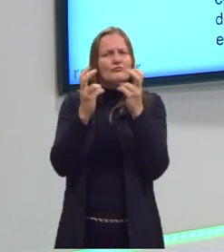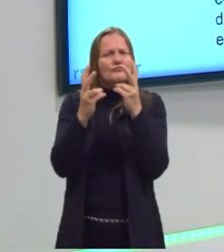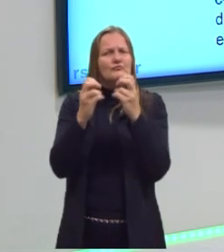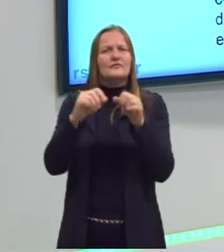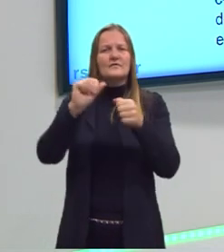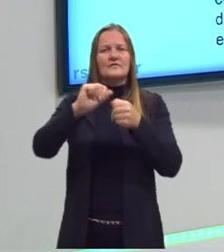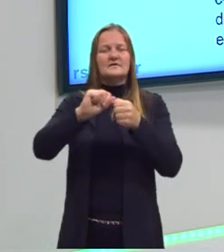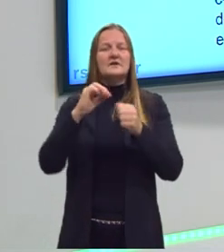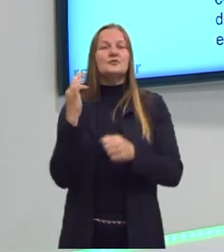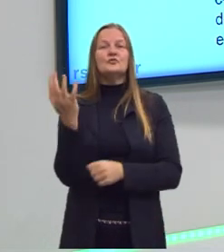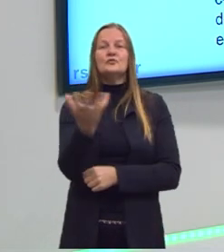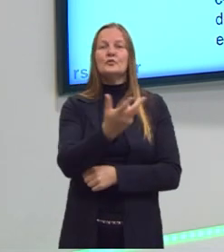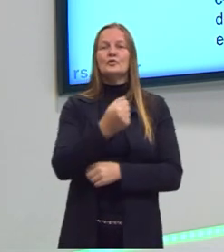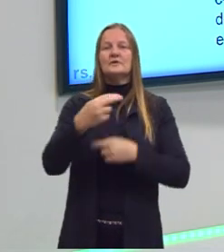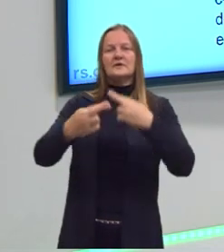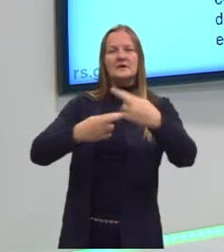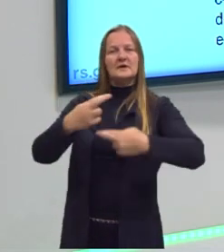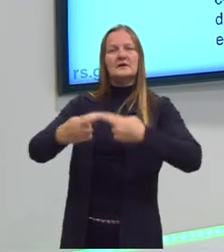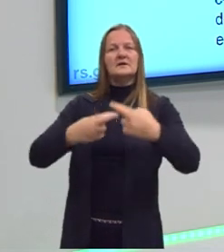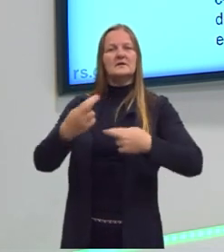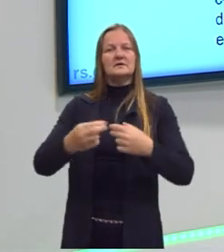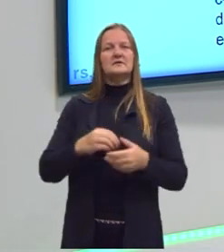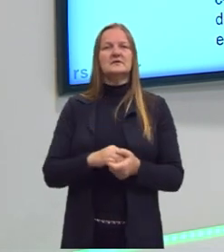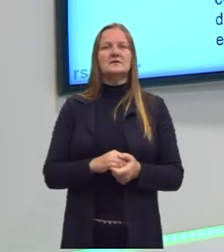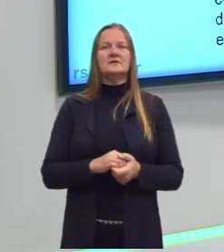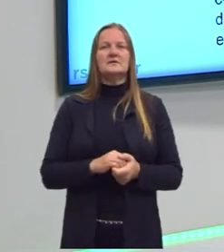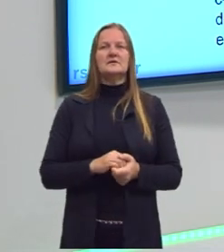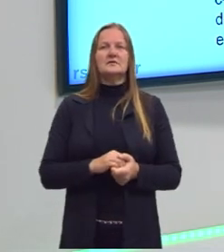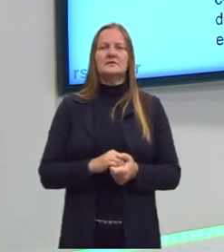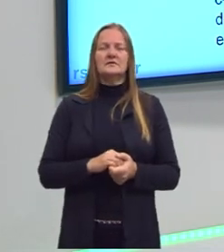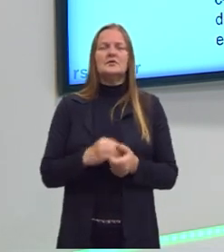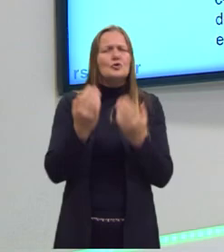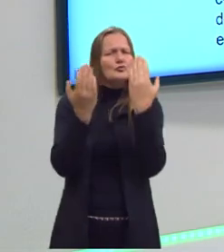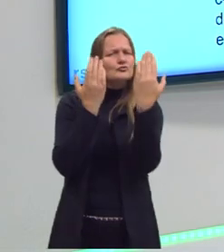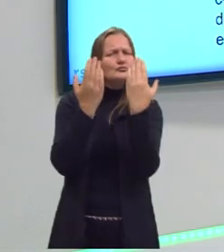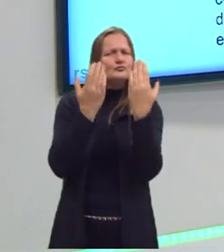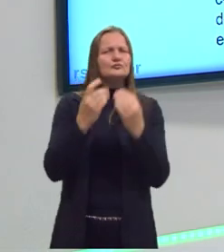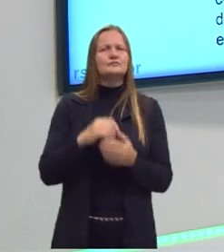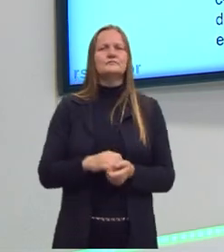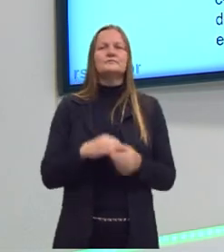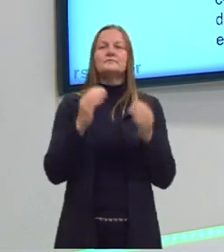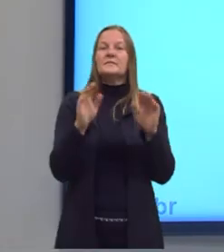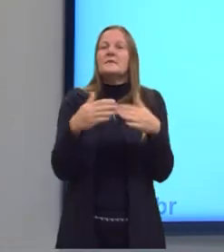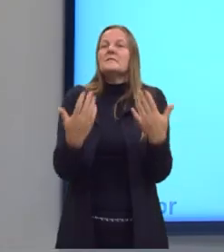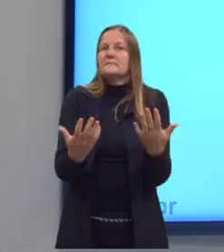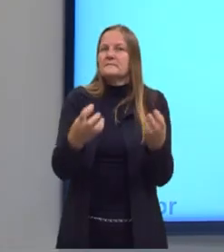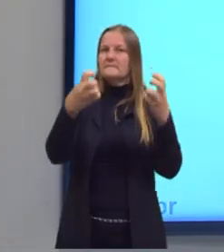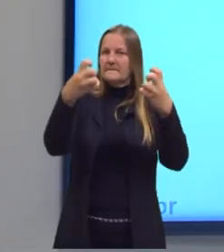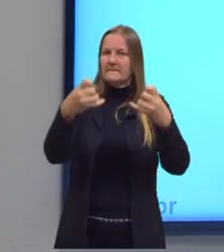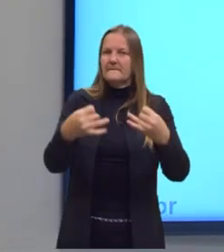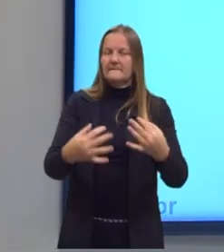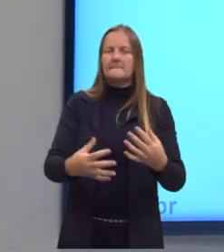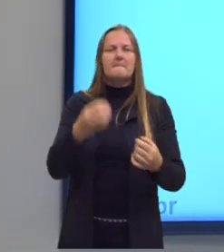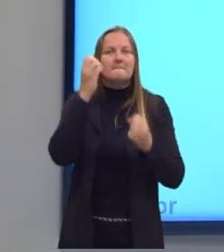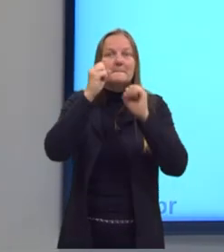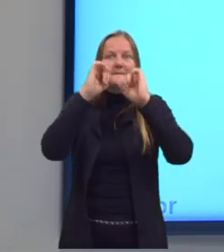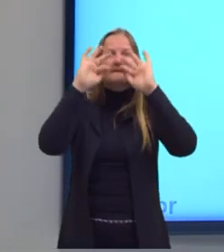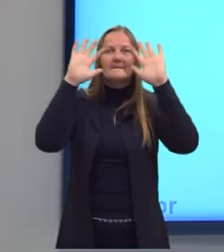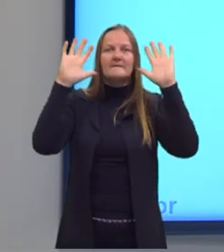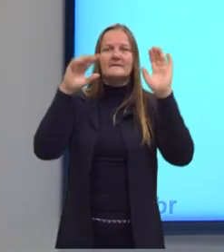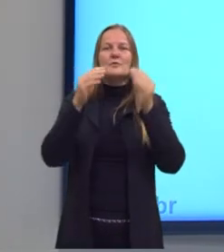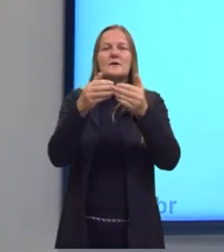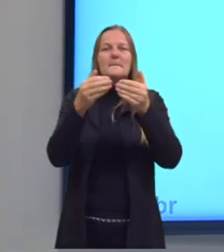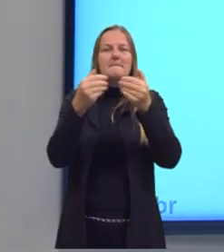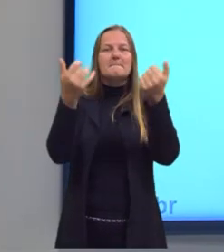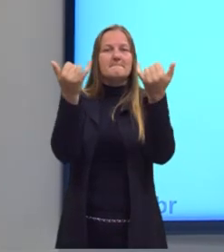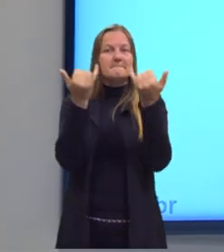fazer toda a relação molar, entender as reações químicas. Então, vamos entender um pouquinho o que pede, o